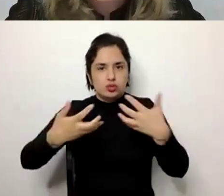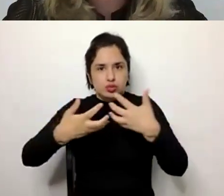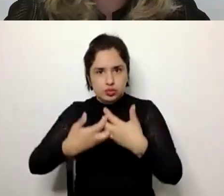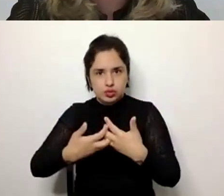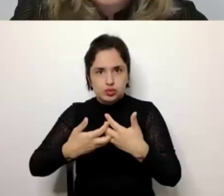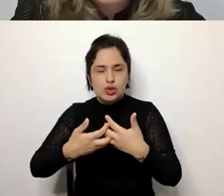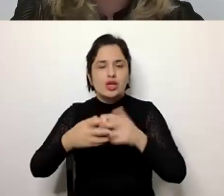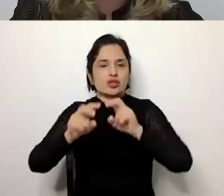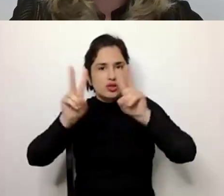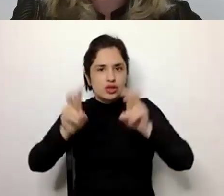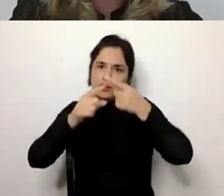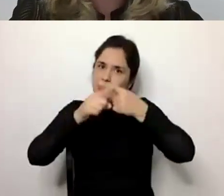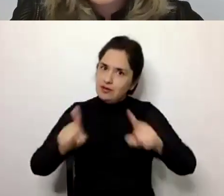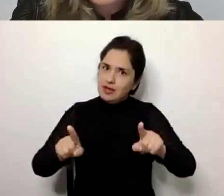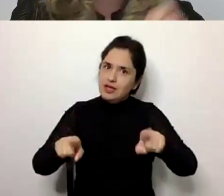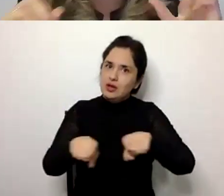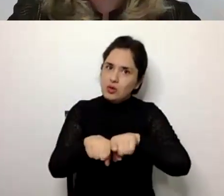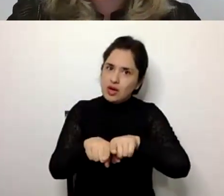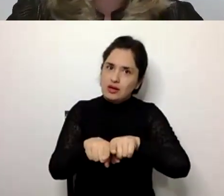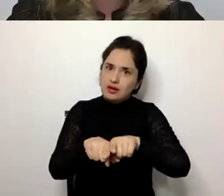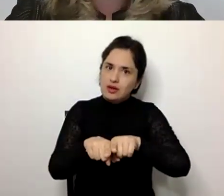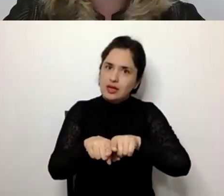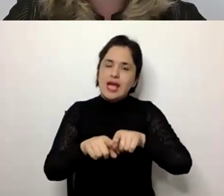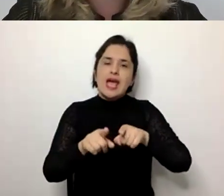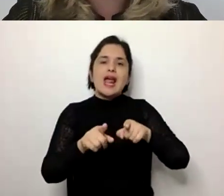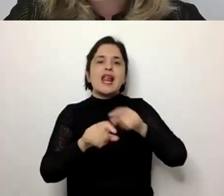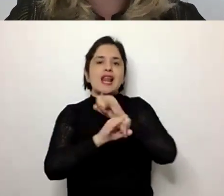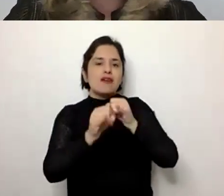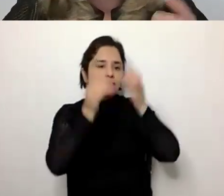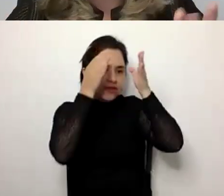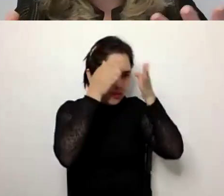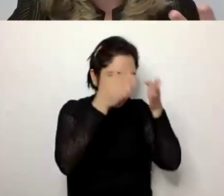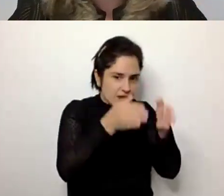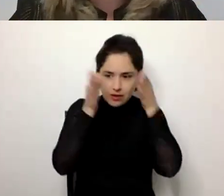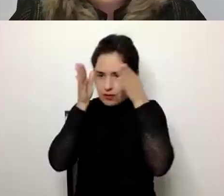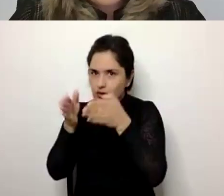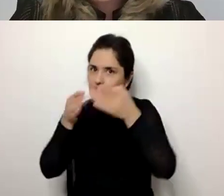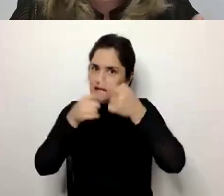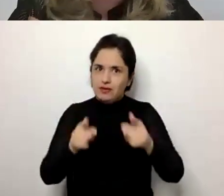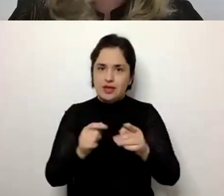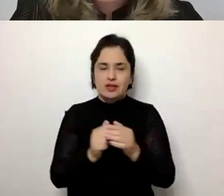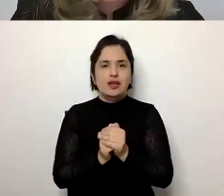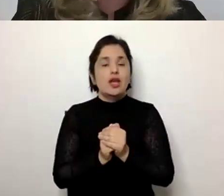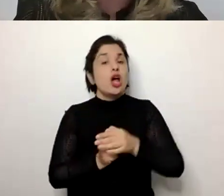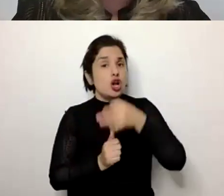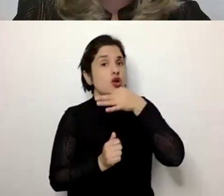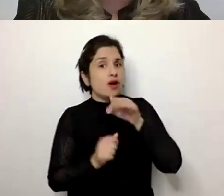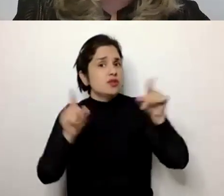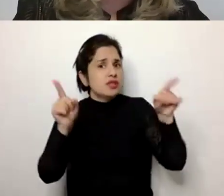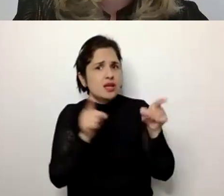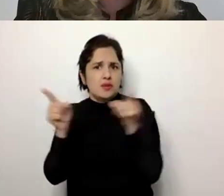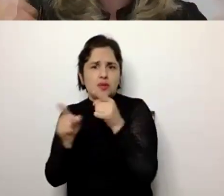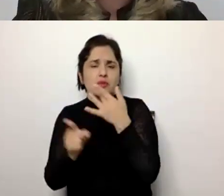aspectos diferentes de intervenção que nós veremos a seguir um pouquinho muito brevemente, porque, infelizmente,